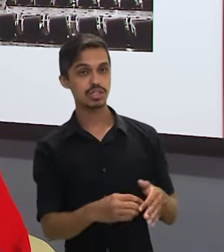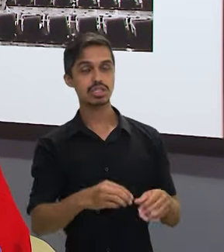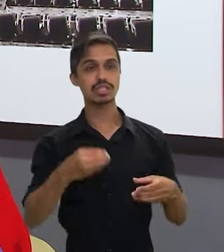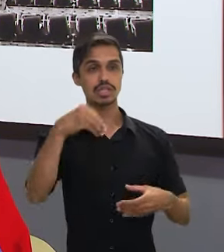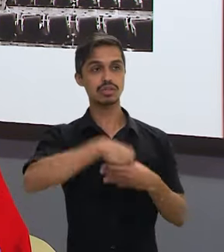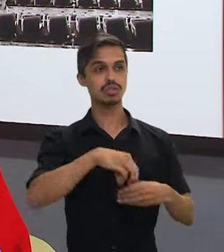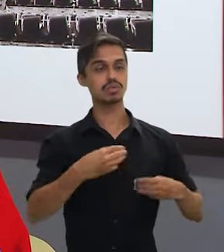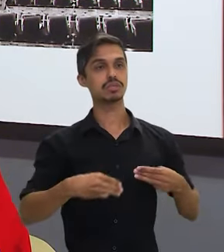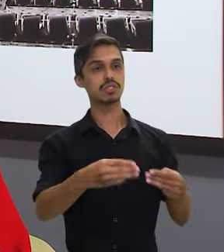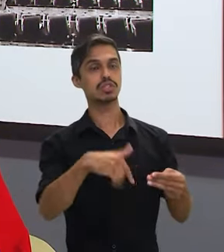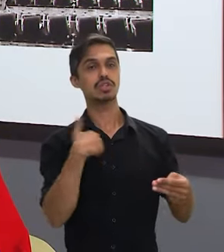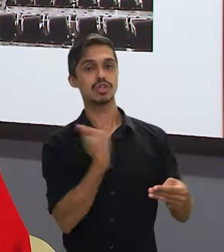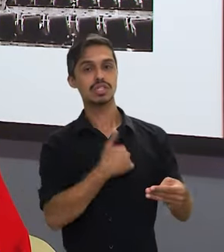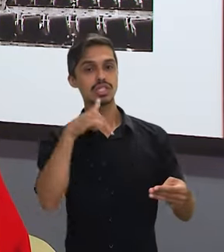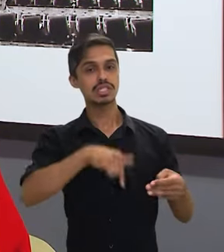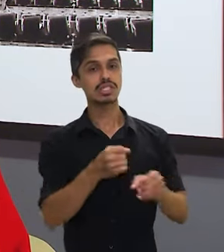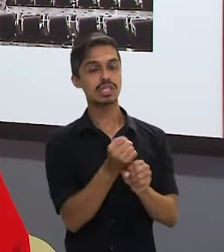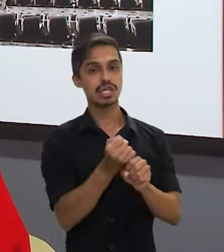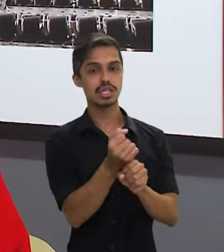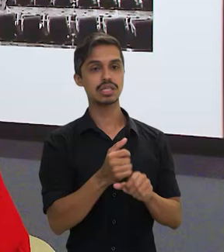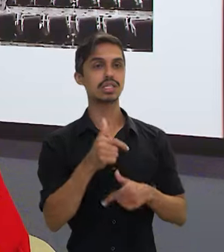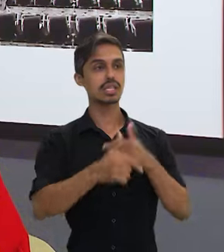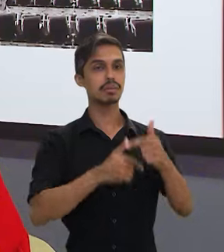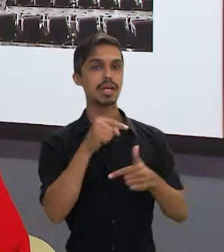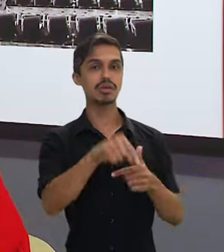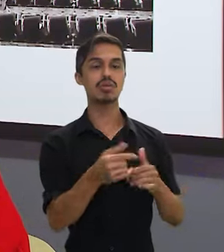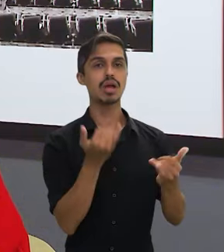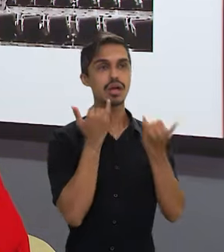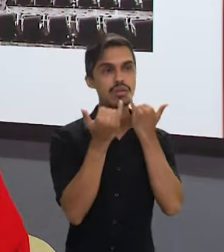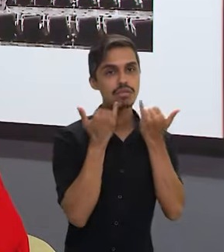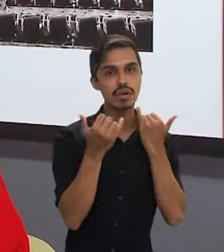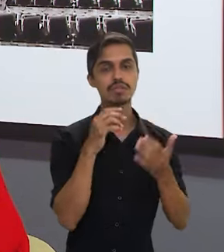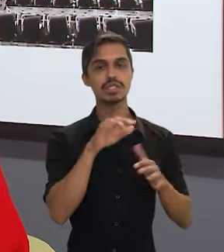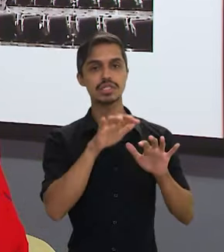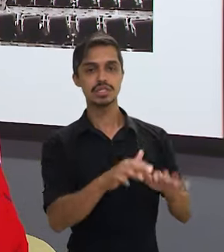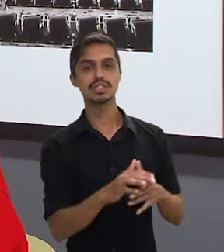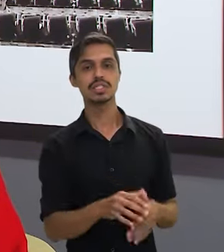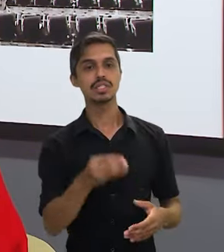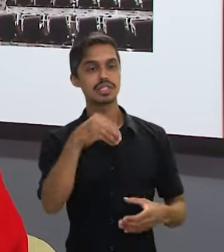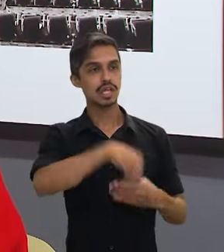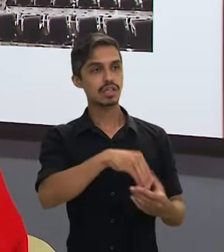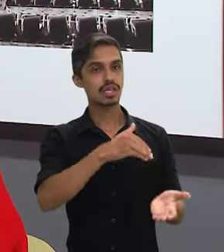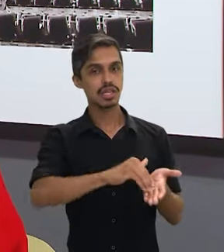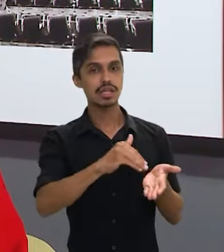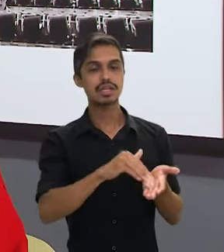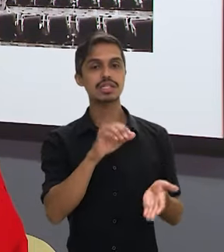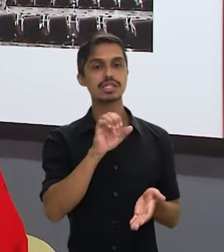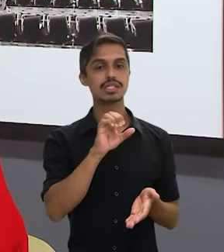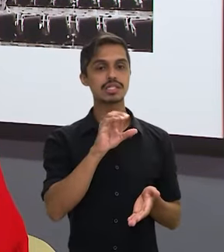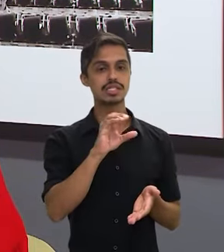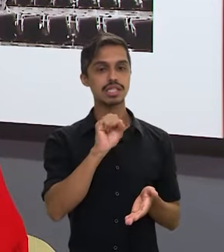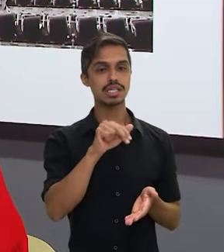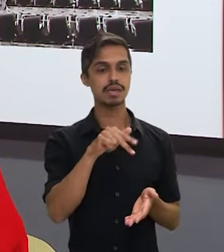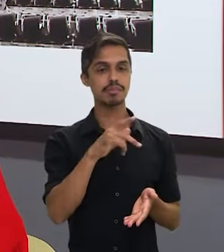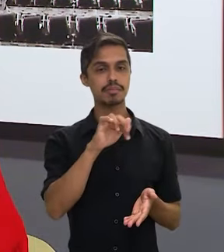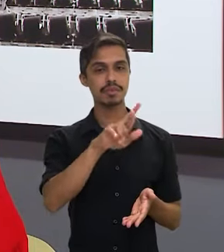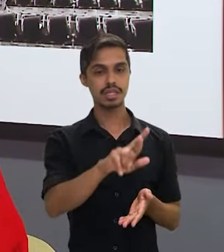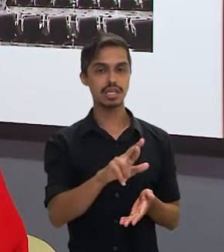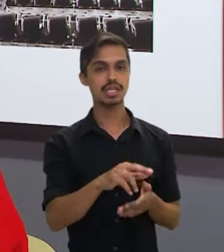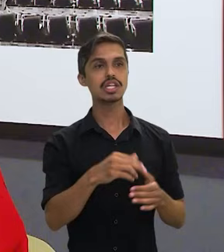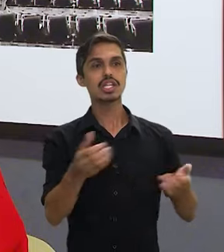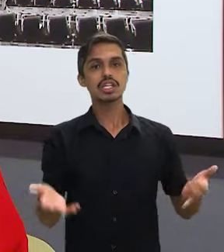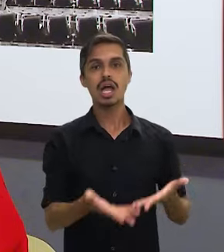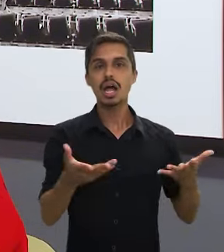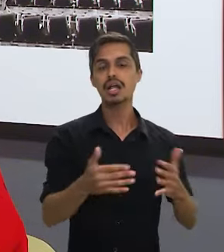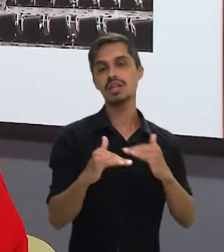ministério, a gente, esse ano, tem trabalhado muito com coleta de dados. A gente tem, dentro de uma secretaria, que é o Sinapi, na promoção